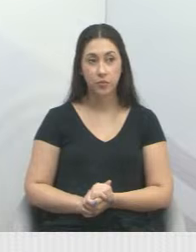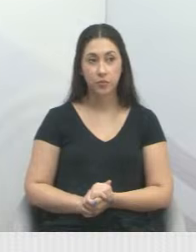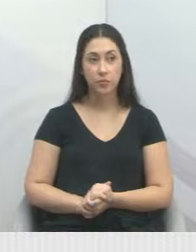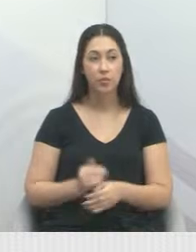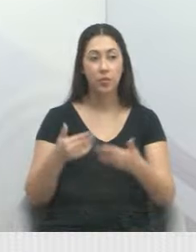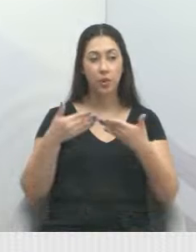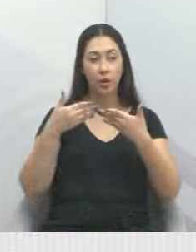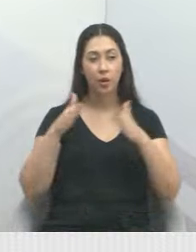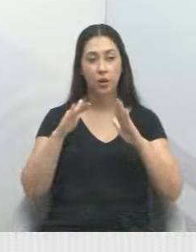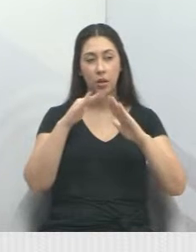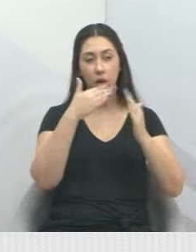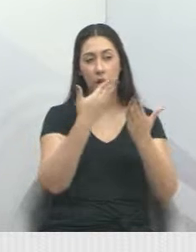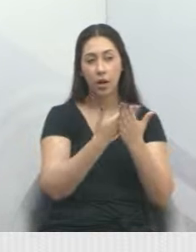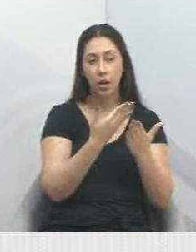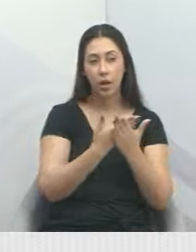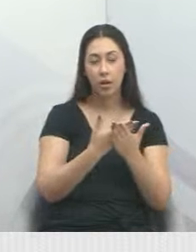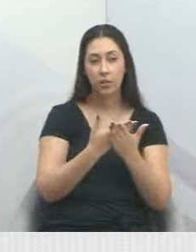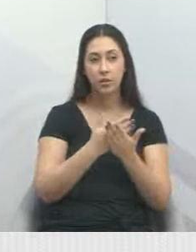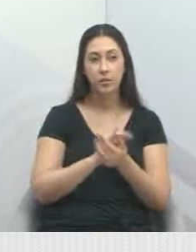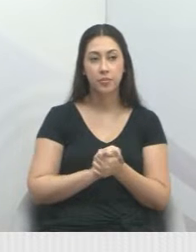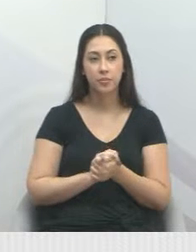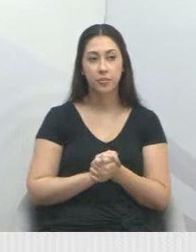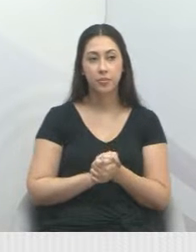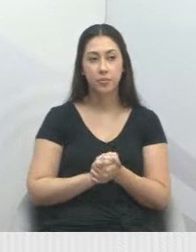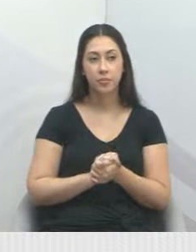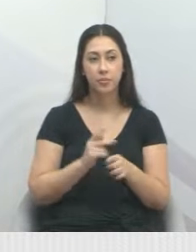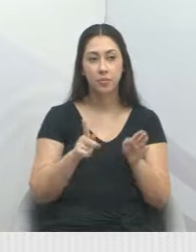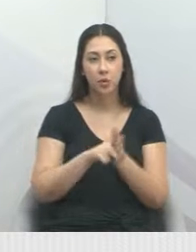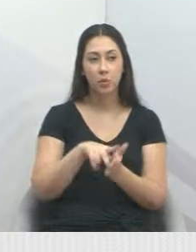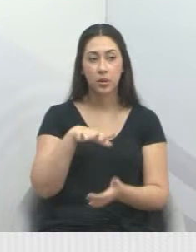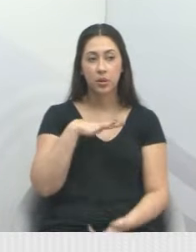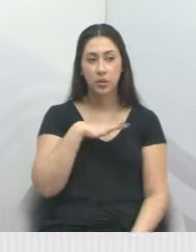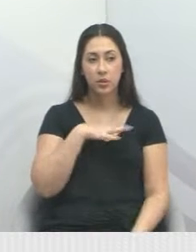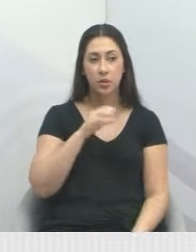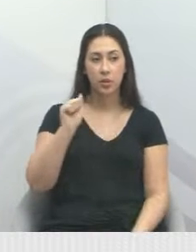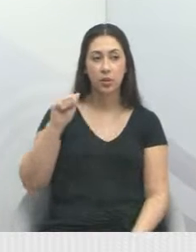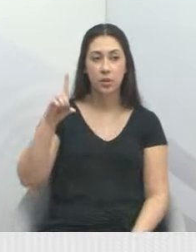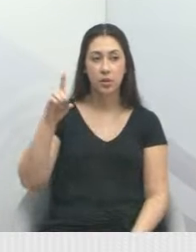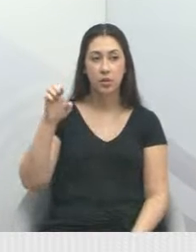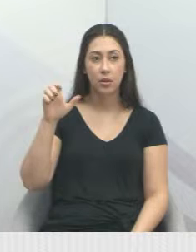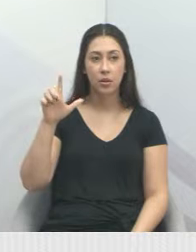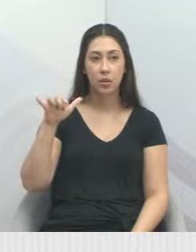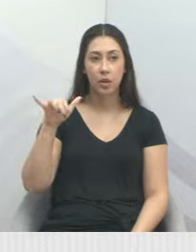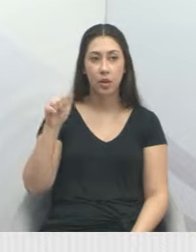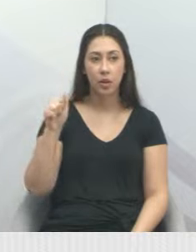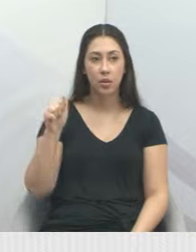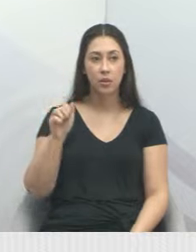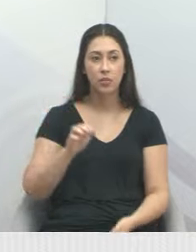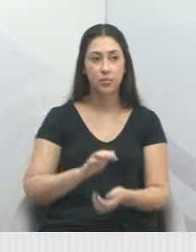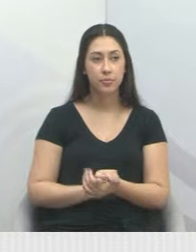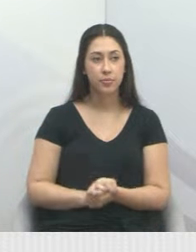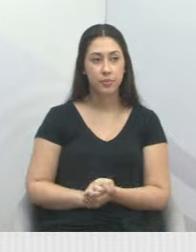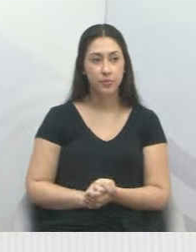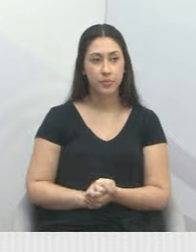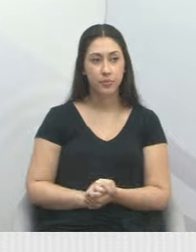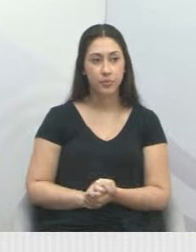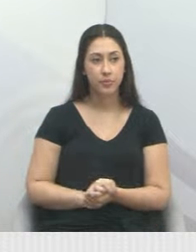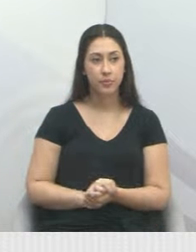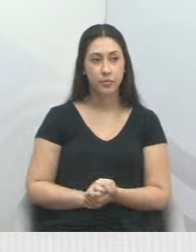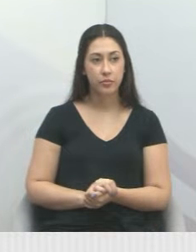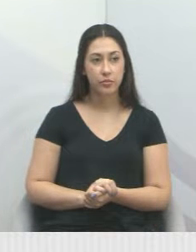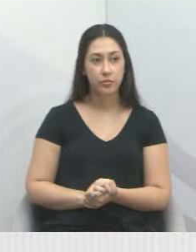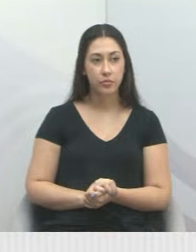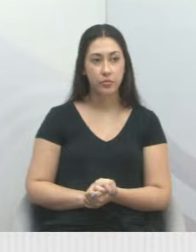Enauguração da Escola Municipal Adélia Pereira Braz,